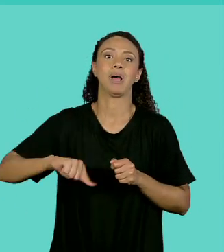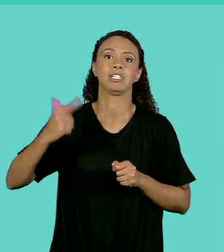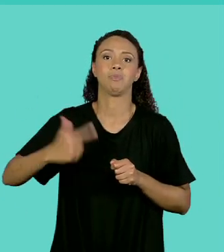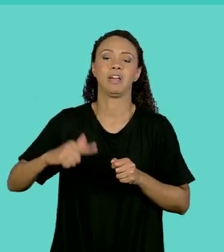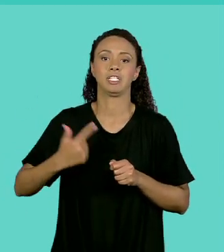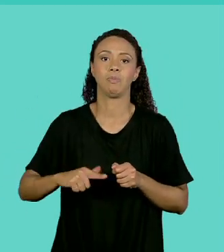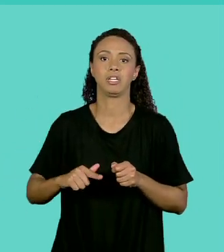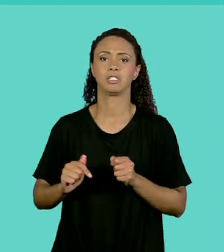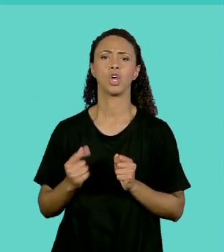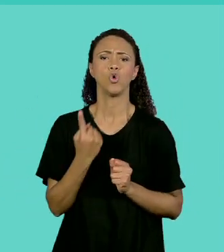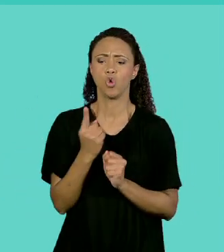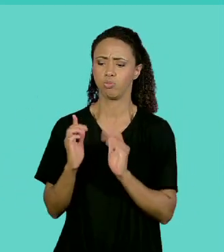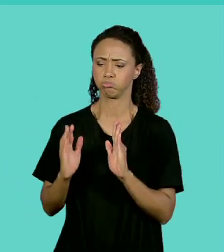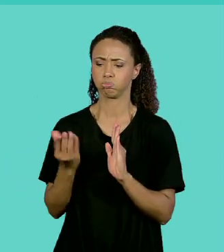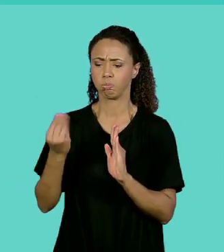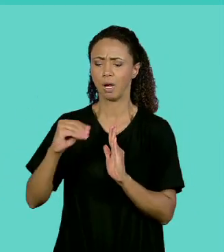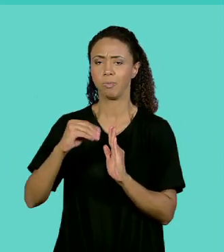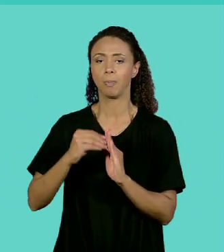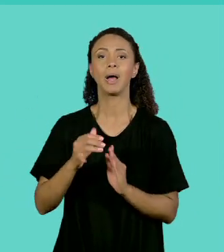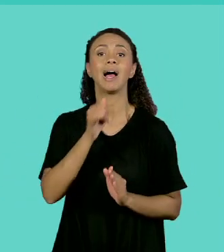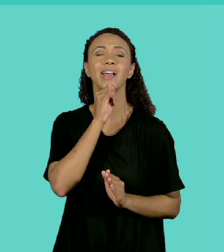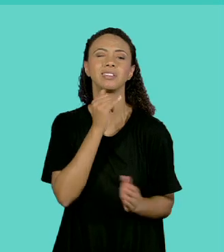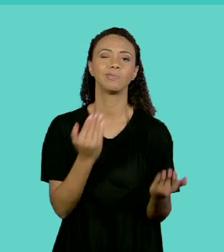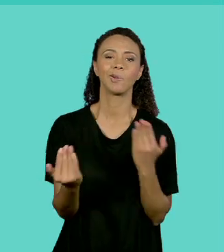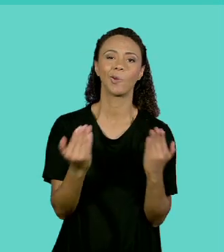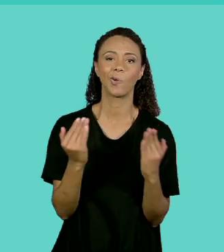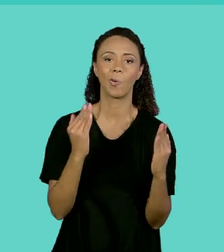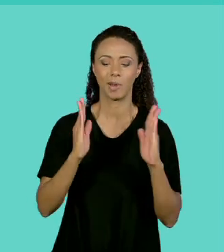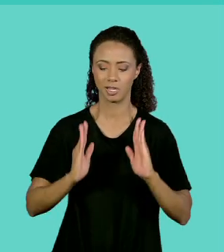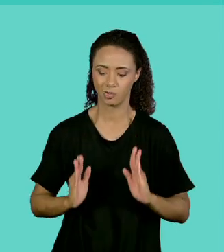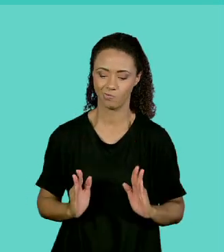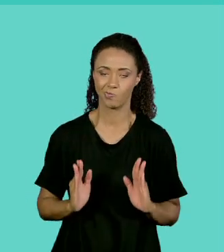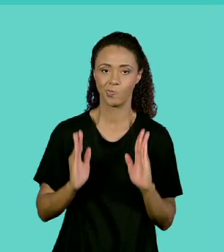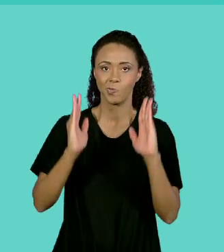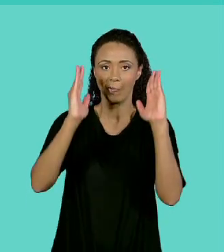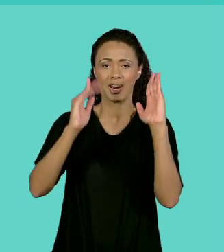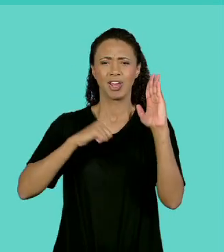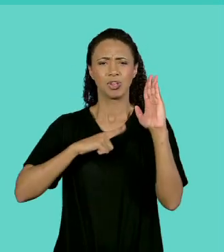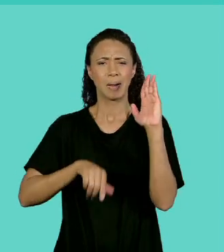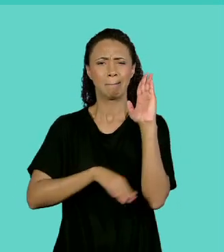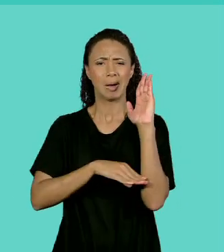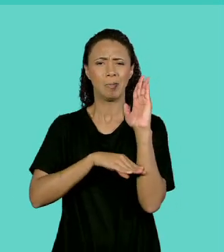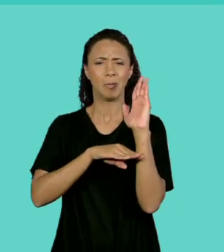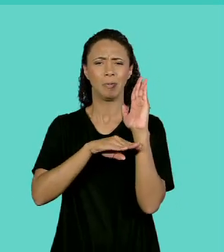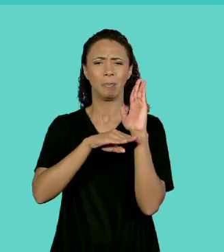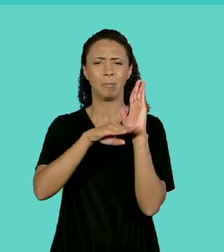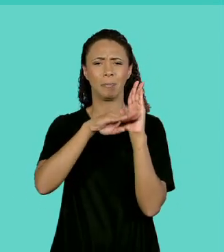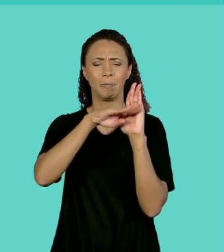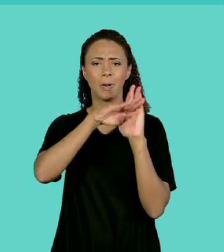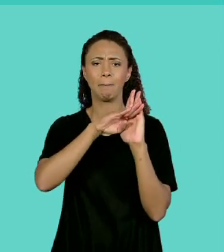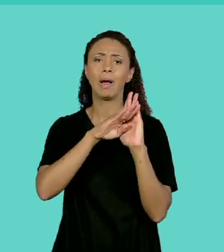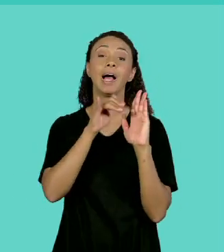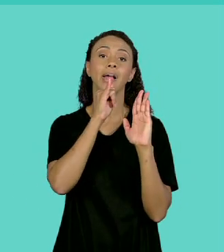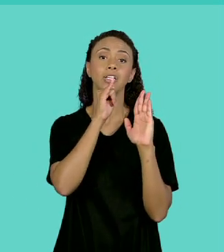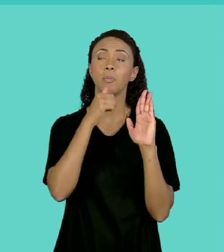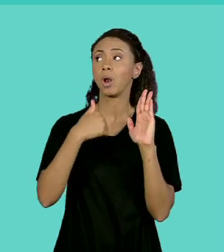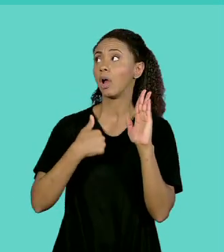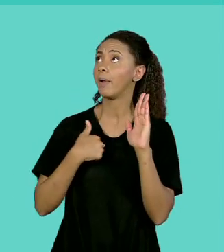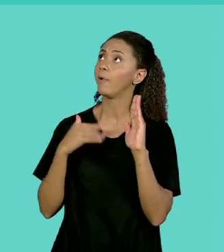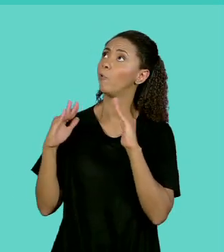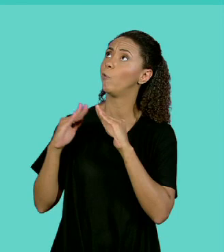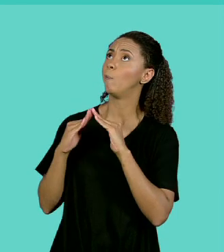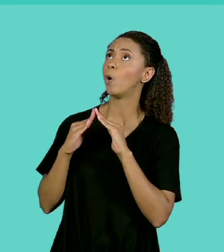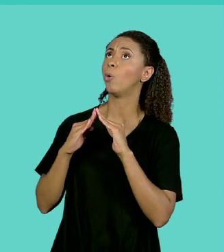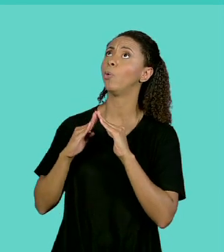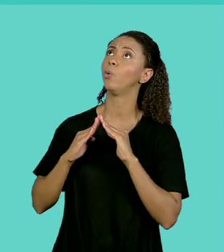Um prédio com vários andares, como nós costumamos dar os nomes para os apartamentos. Eu moro no apartamento